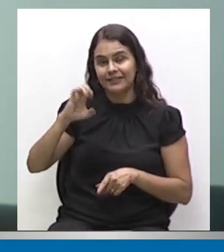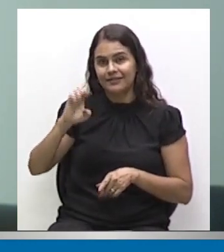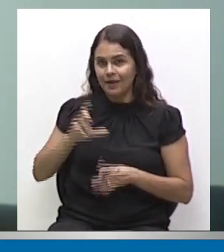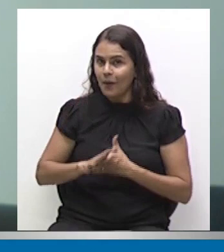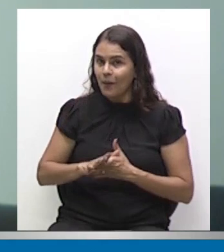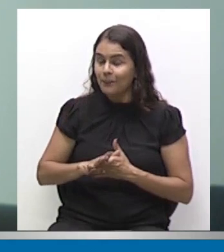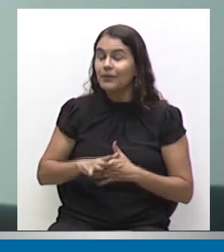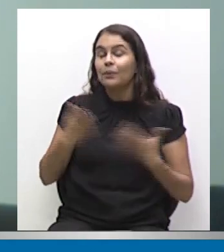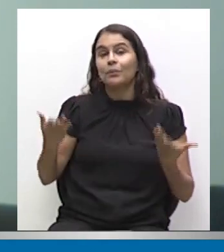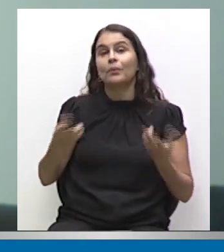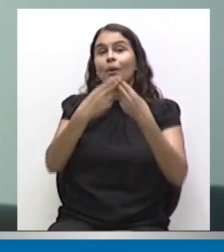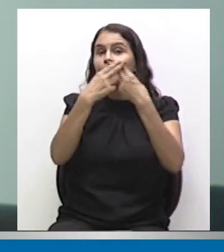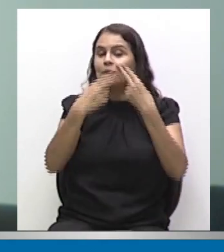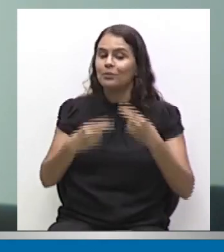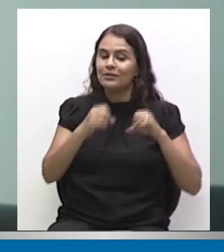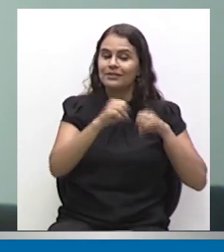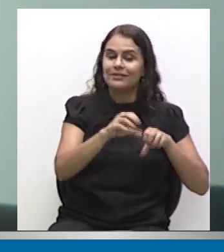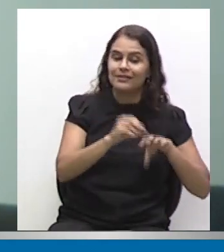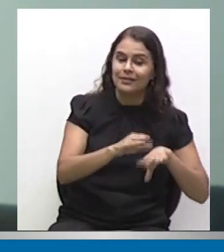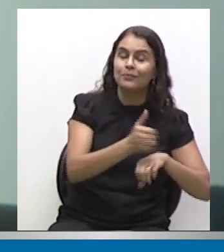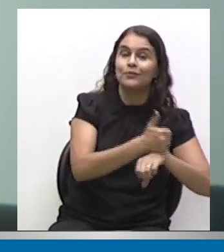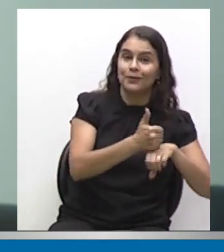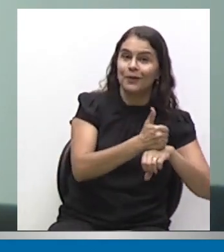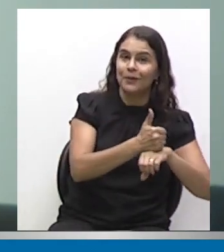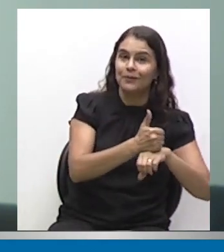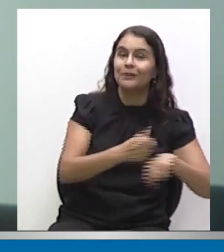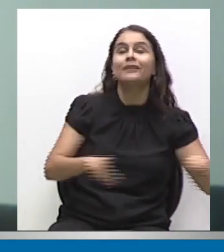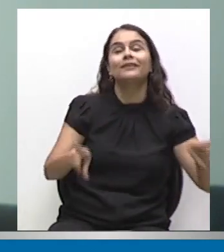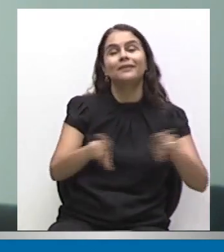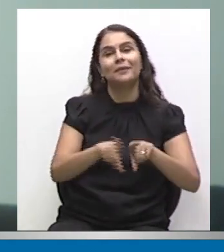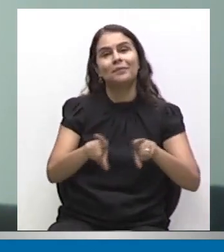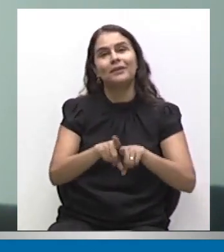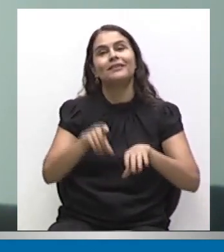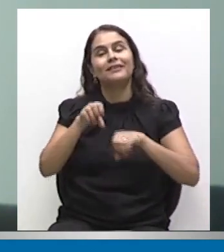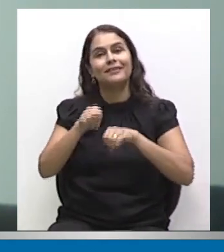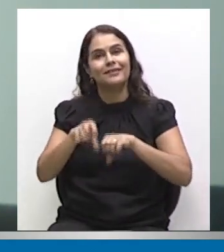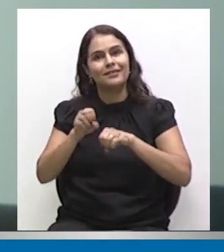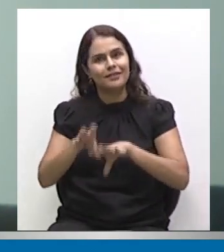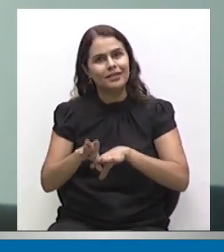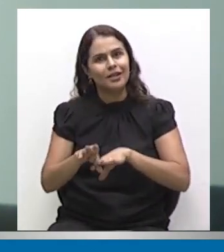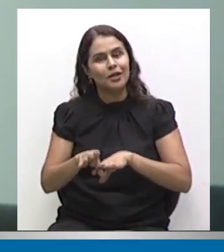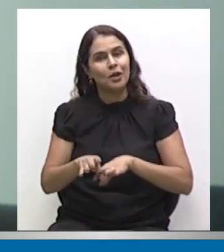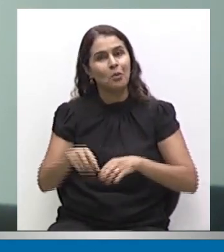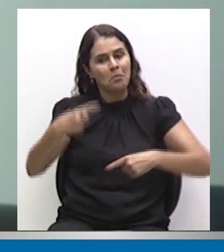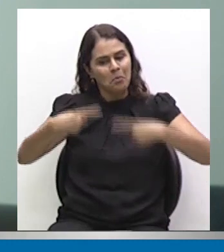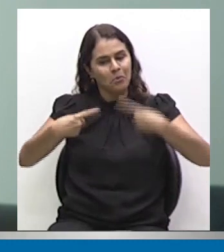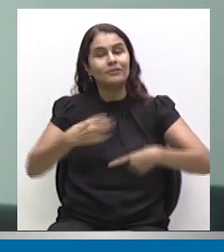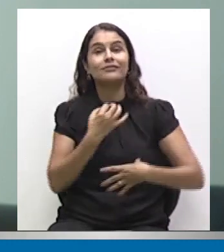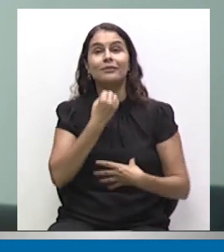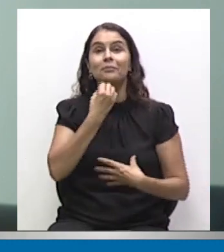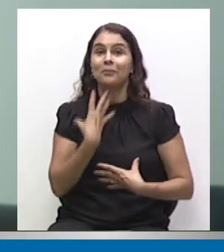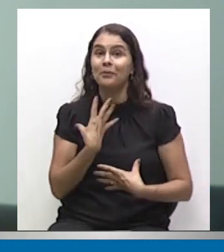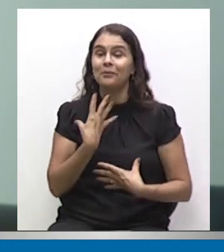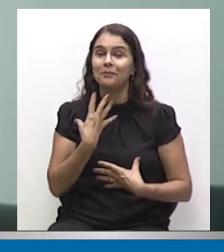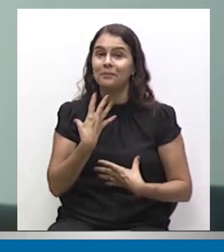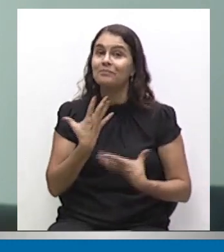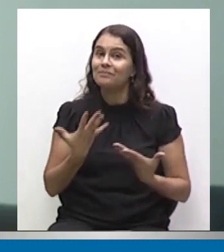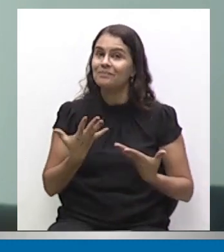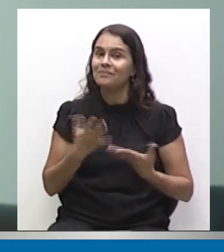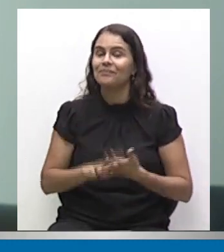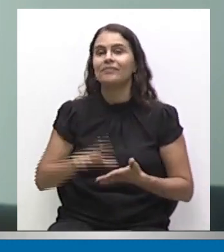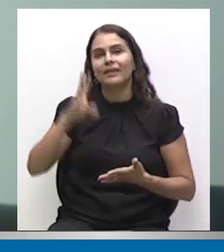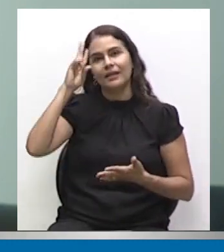conhecimento profissional, mas ensina também a fazer a boa política. E lembrando, né, como